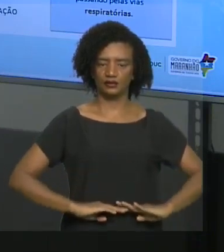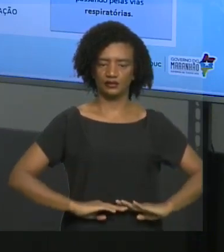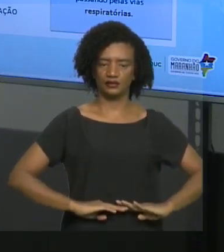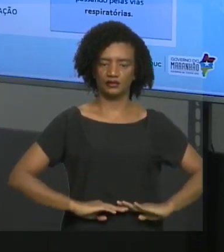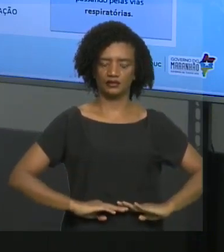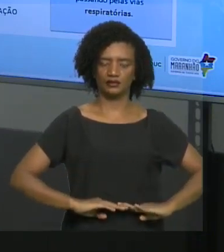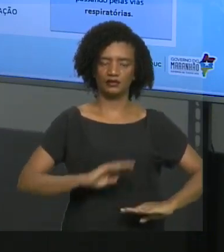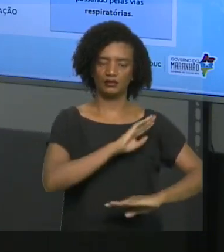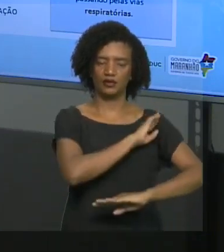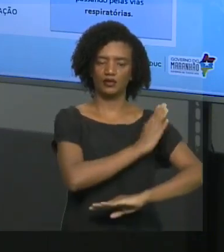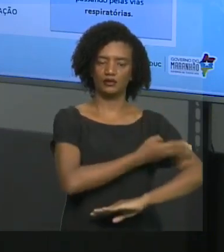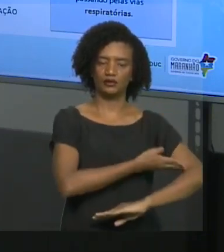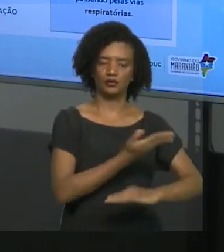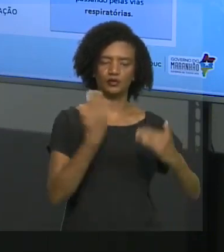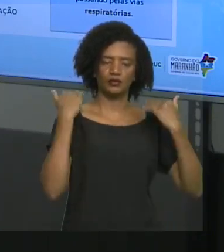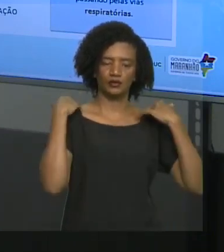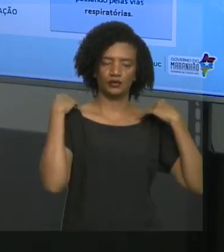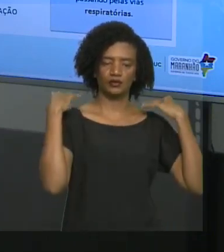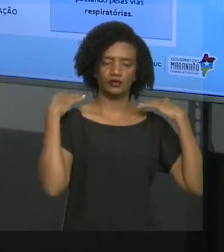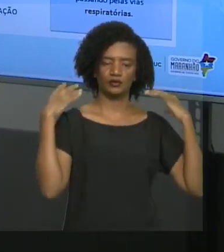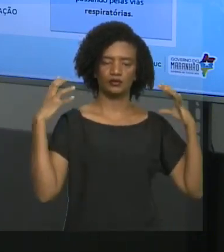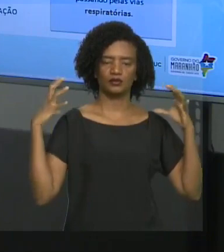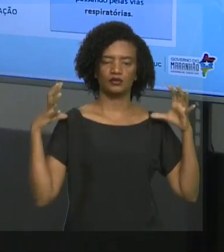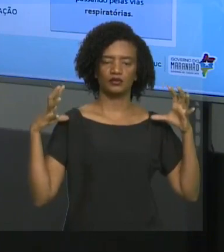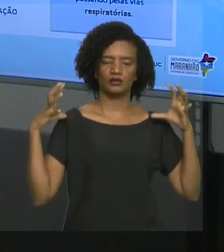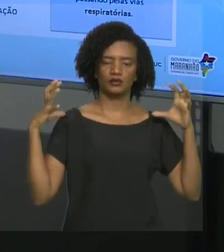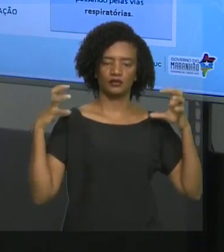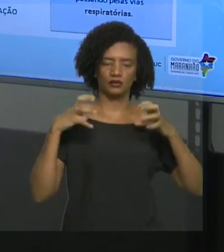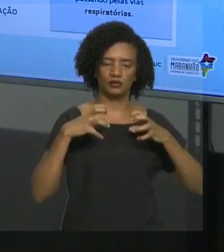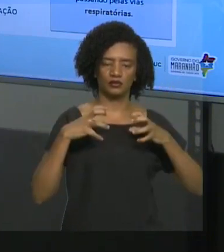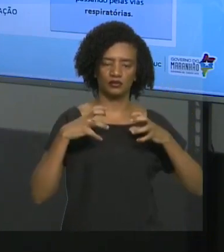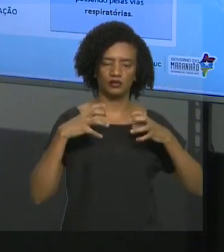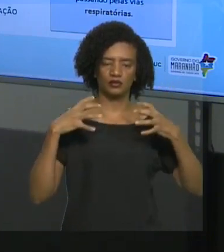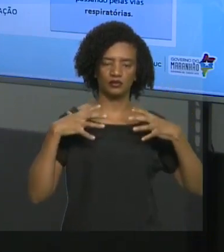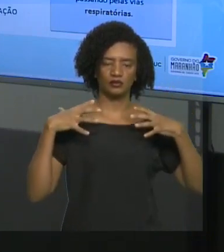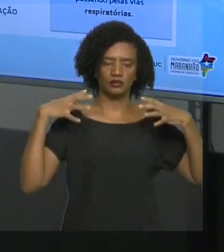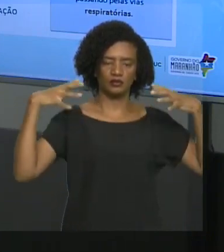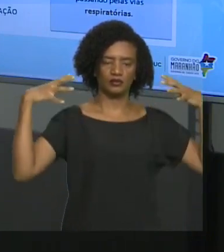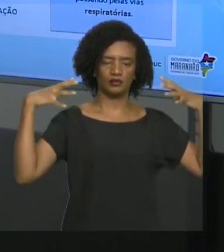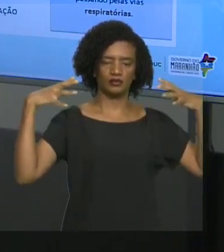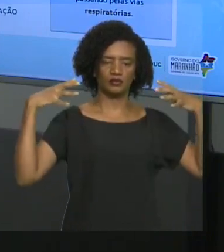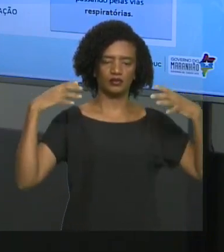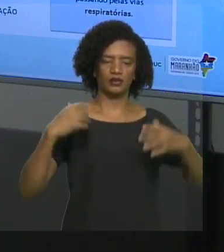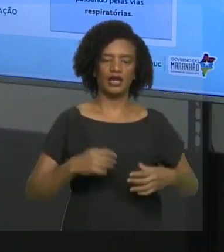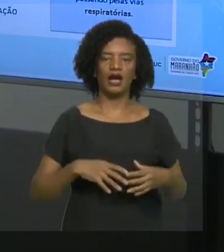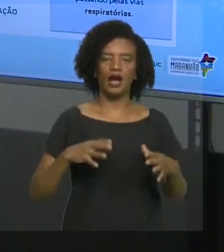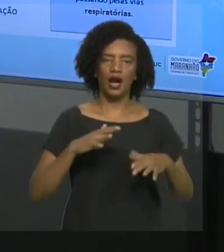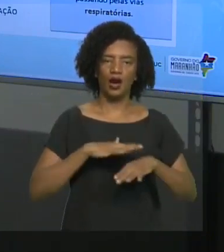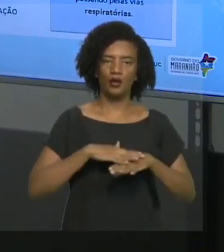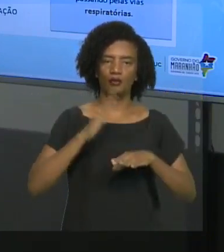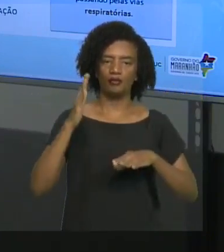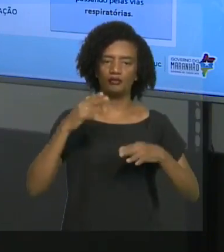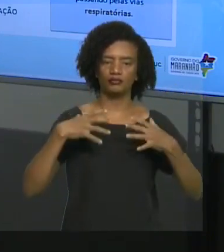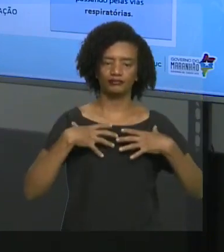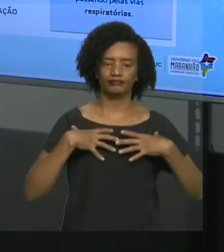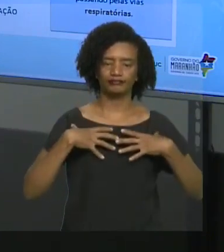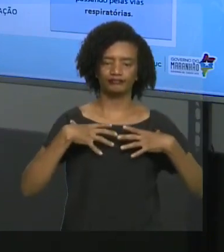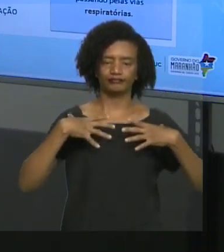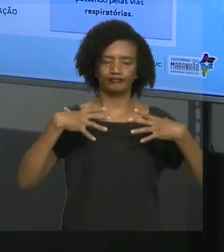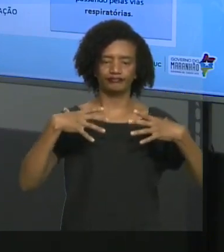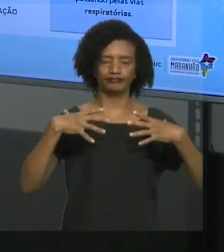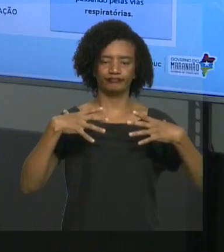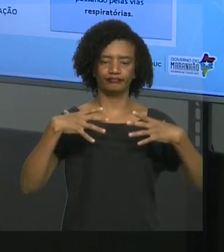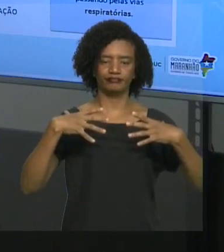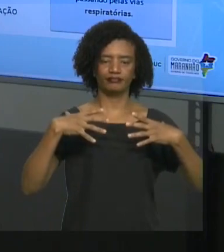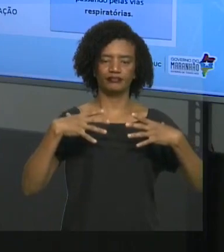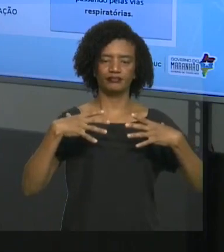contraem, elevando a caixa torácica. Isso aumenta o volume na caixa torácica. Aumentando o volume na